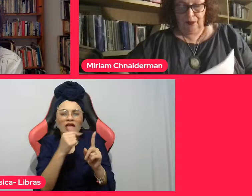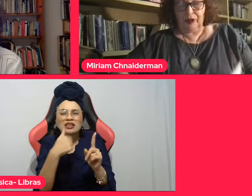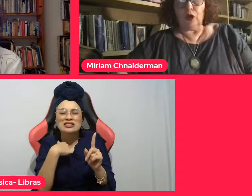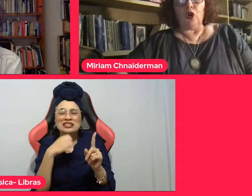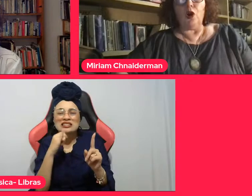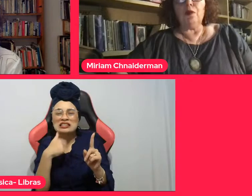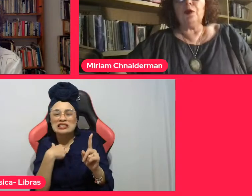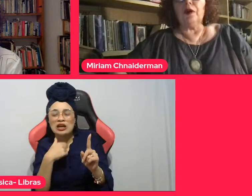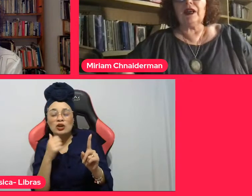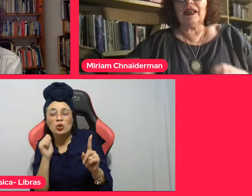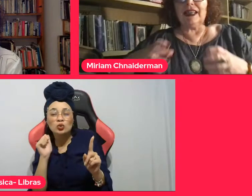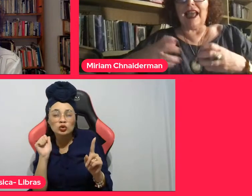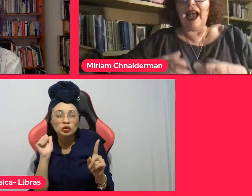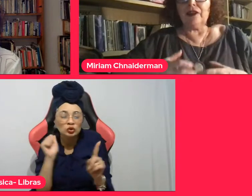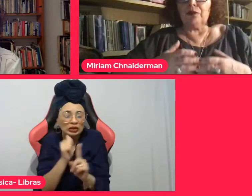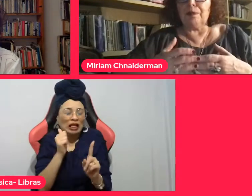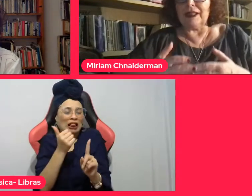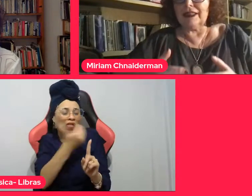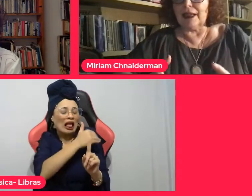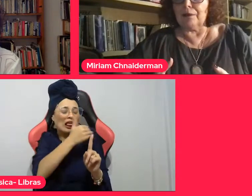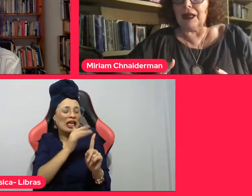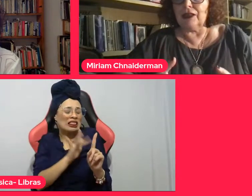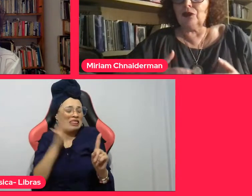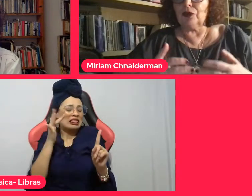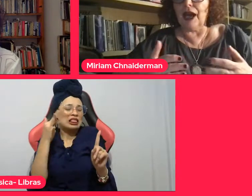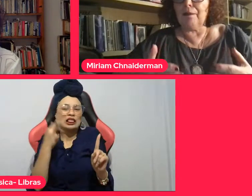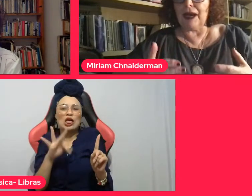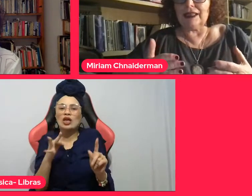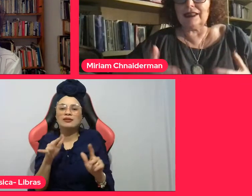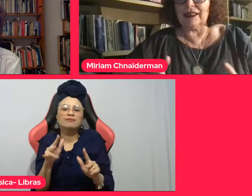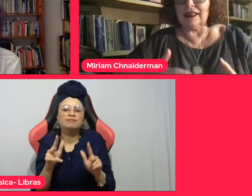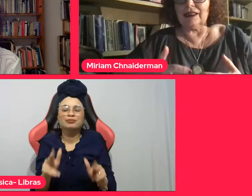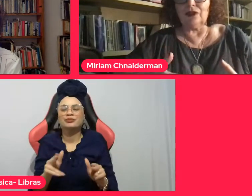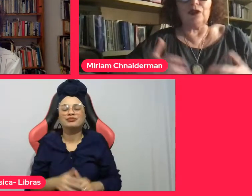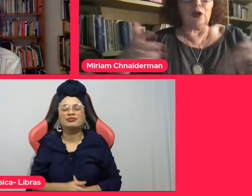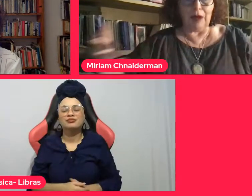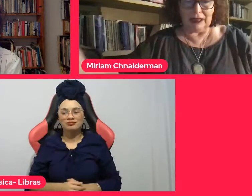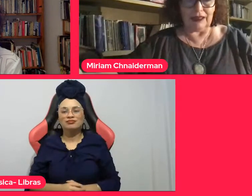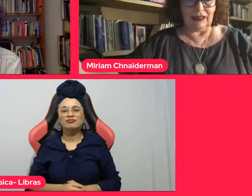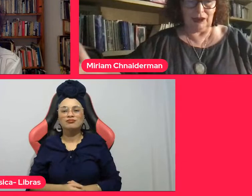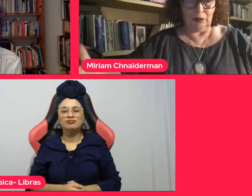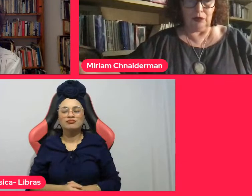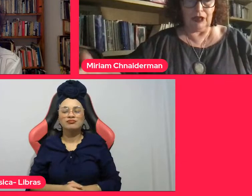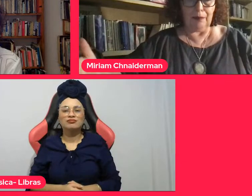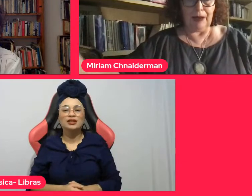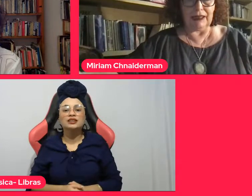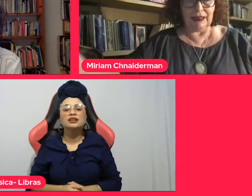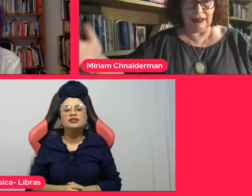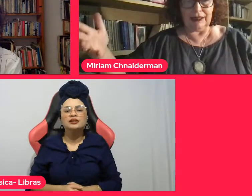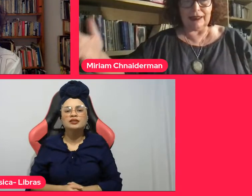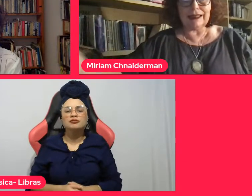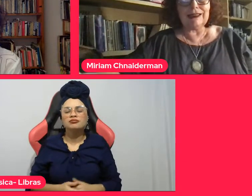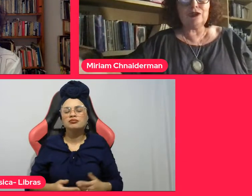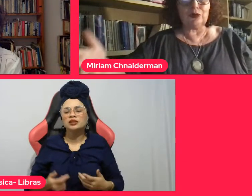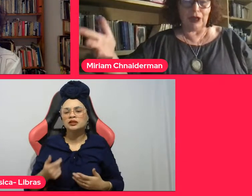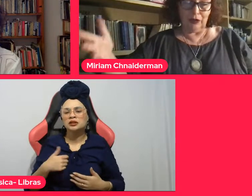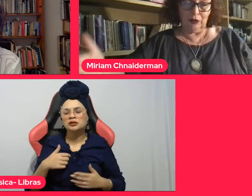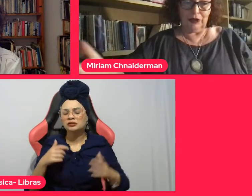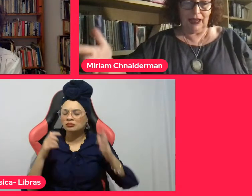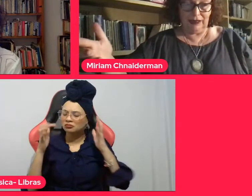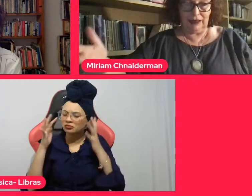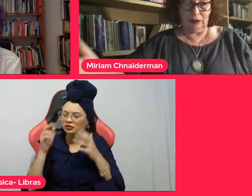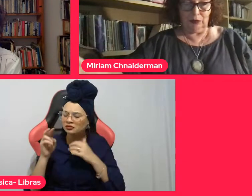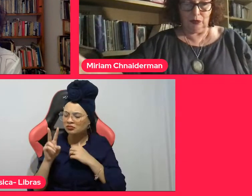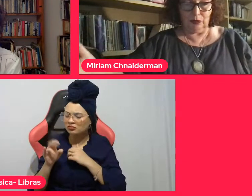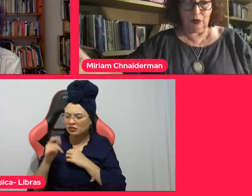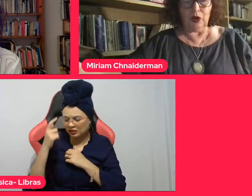Bom, como criar um pensamento a partir do nomadismo e a partir disso que